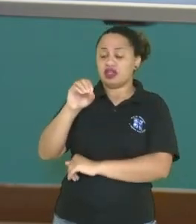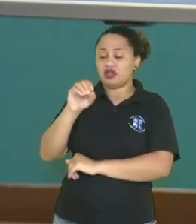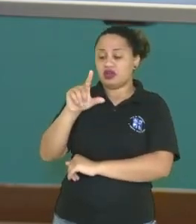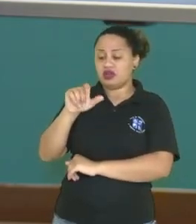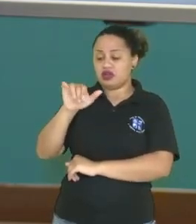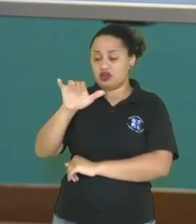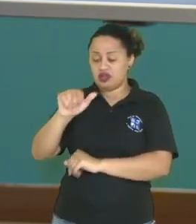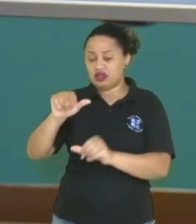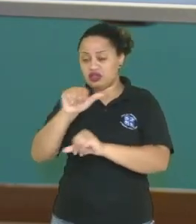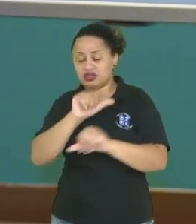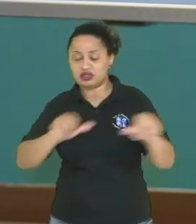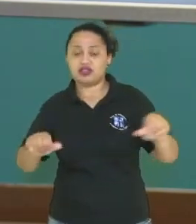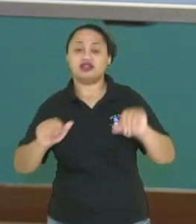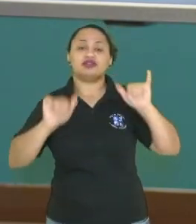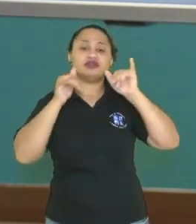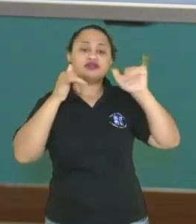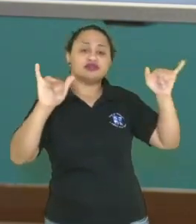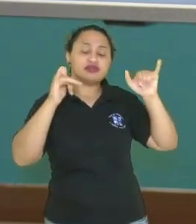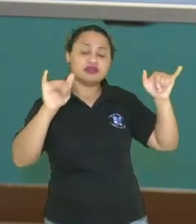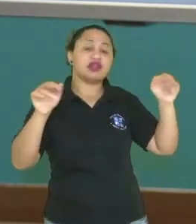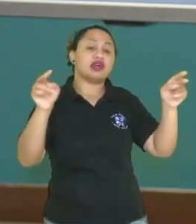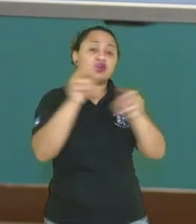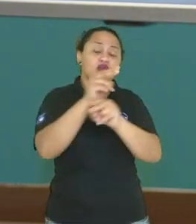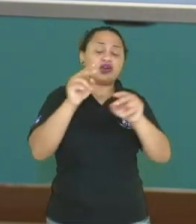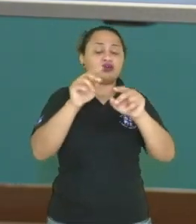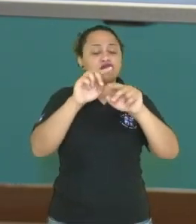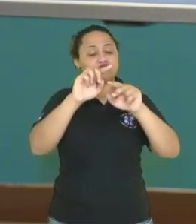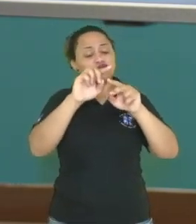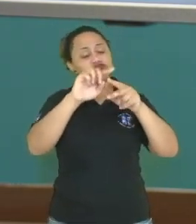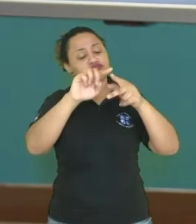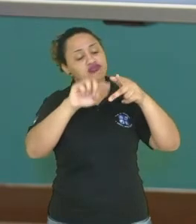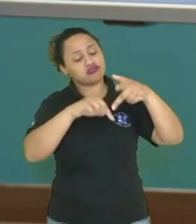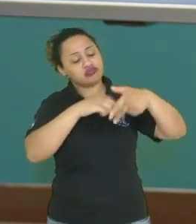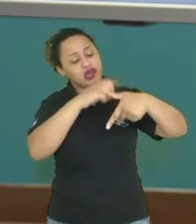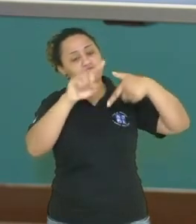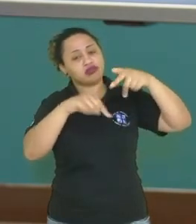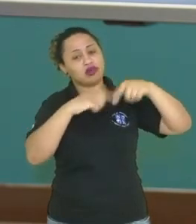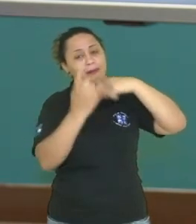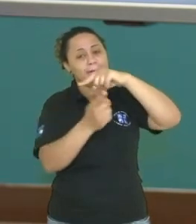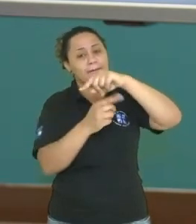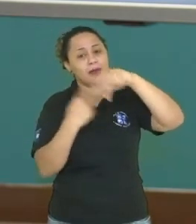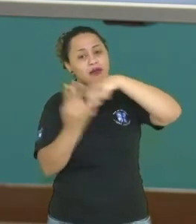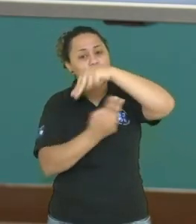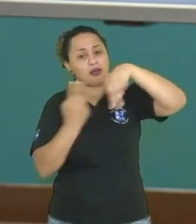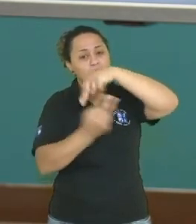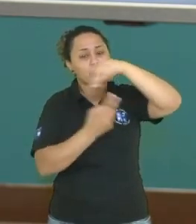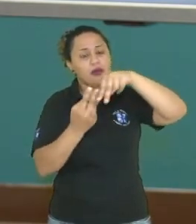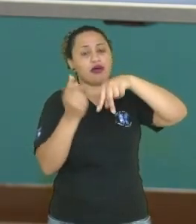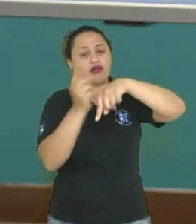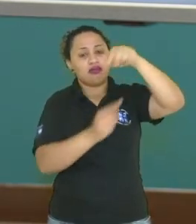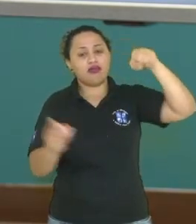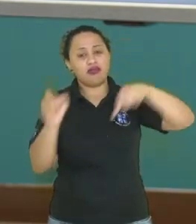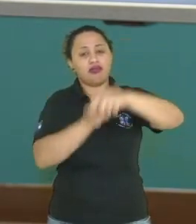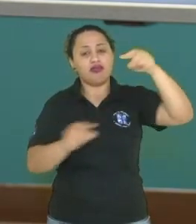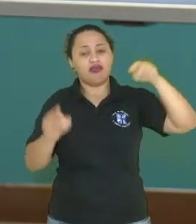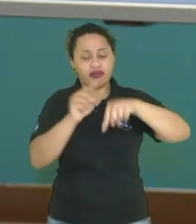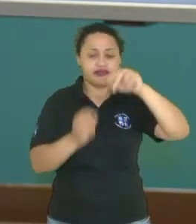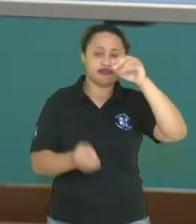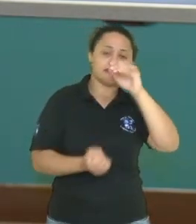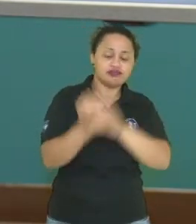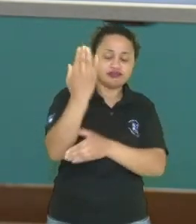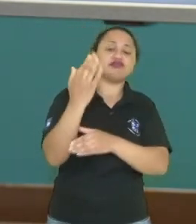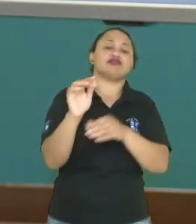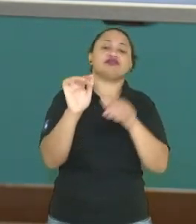elétrica, né, o vento vai bater ali nas pás e vai então gerar, produzir ali, instigando os geradores a produzir a energia elétrica.